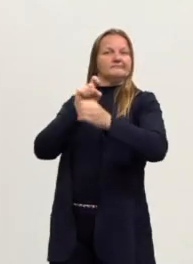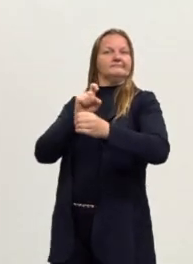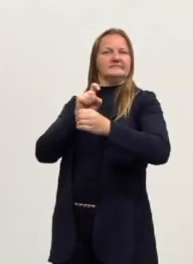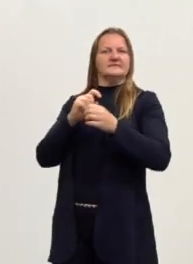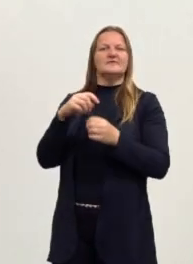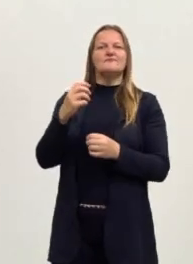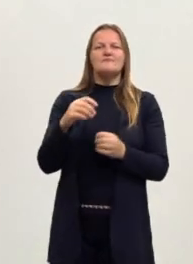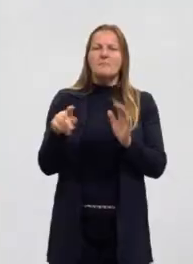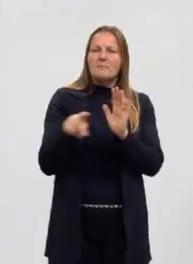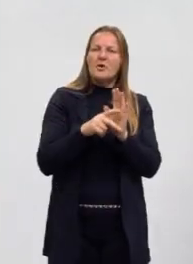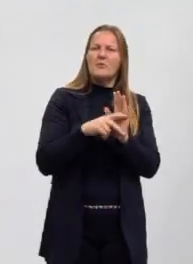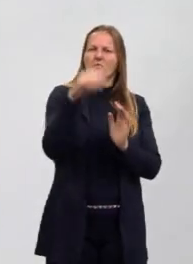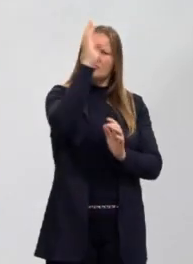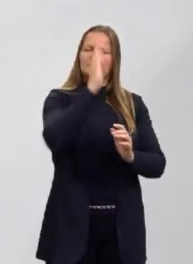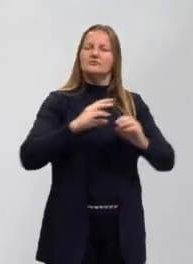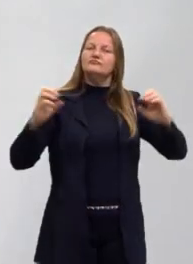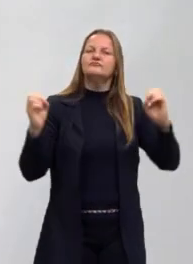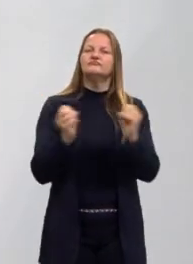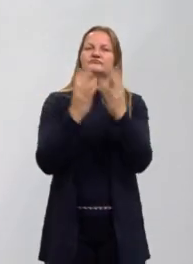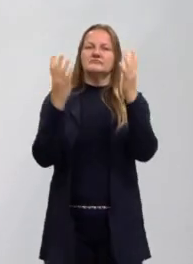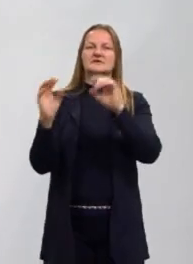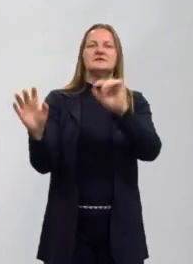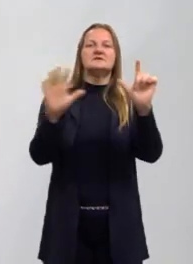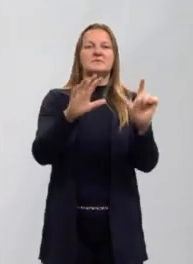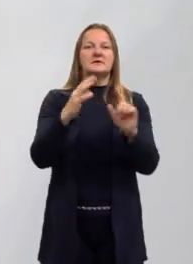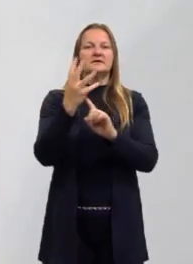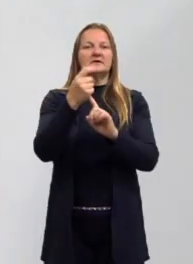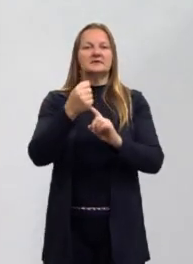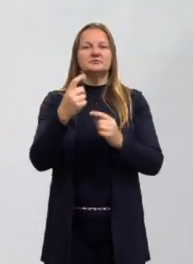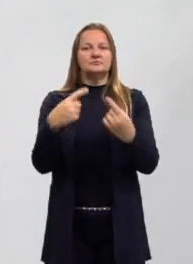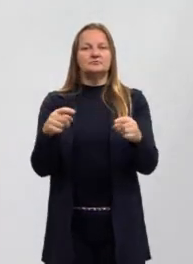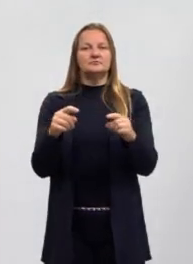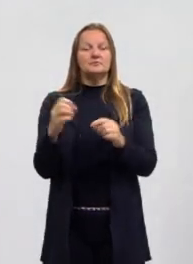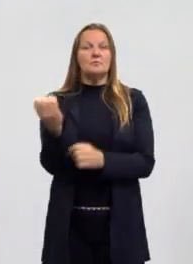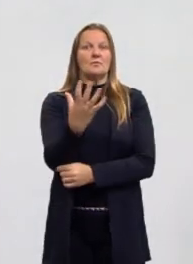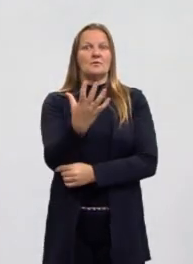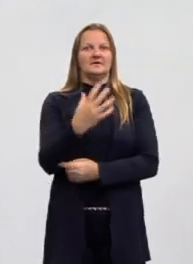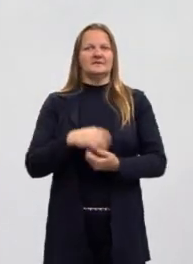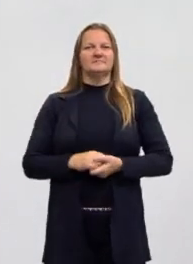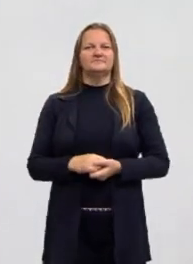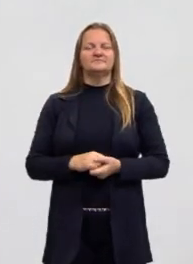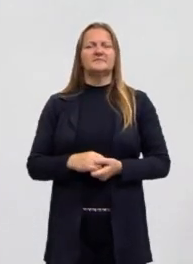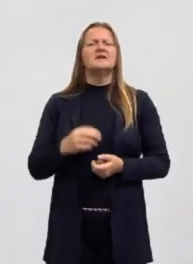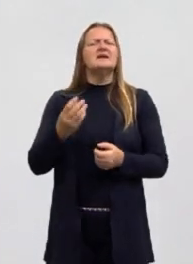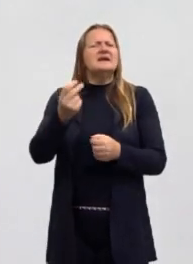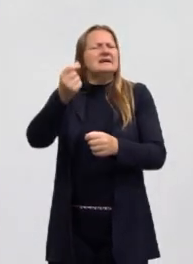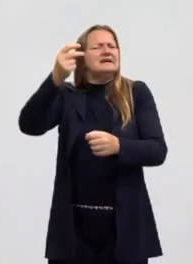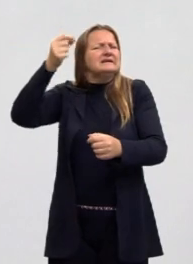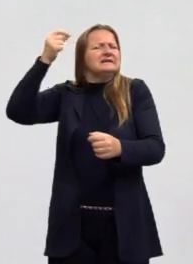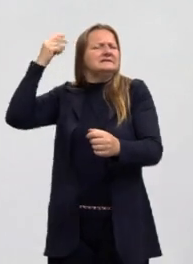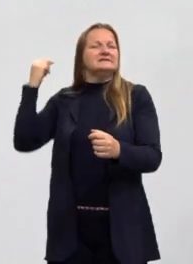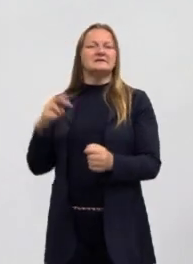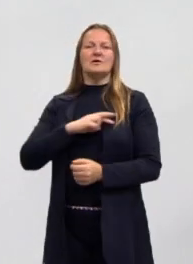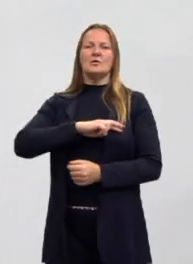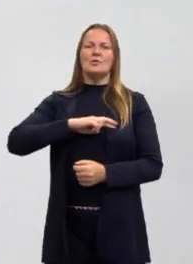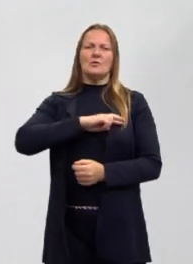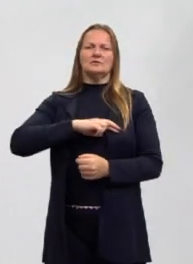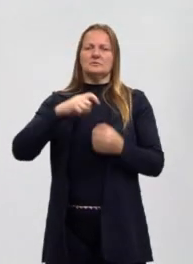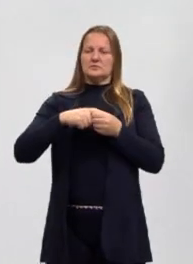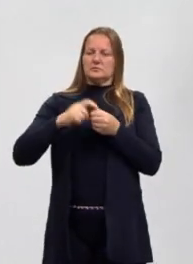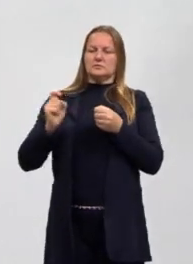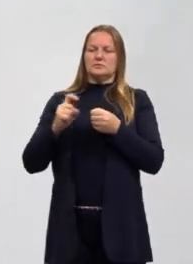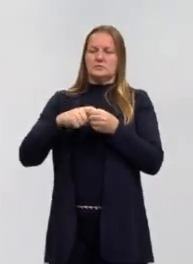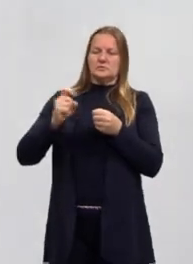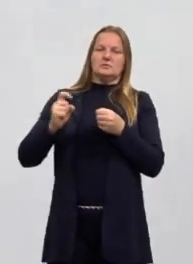grande fato que acontece naquele momento. Desde lá do romantismo, a gente tem essa ideia de querer se liberar